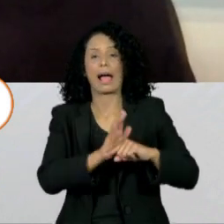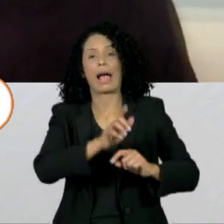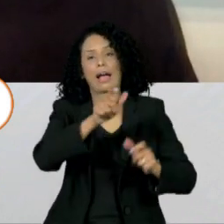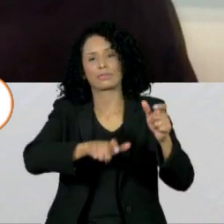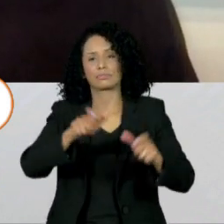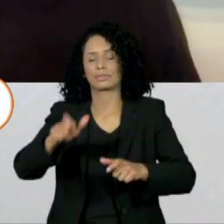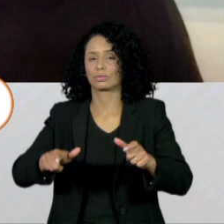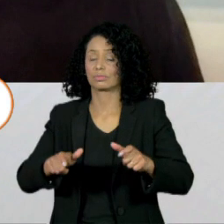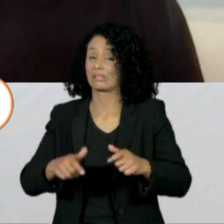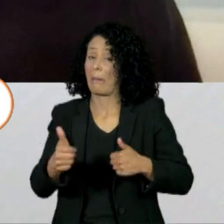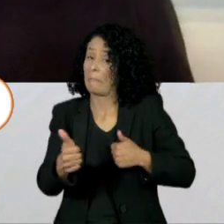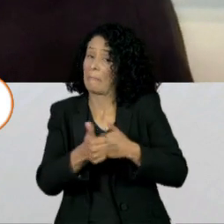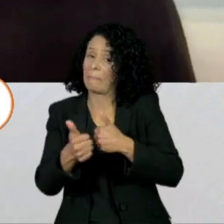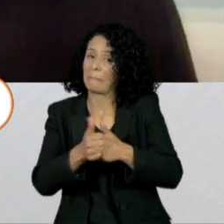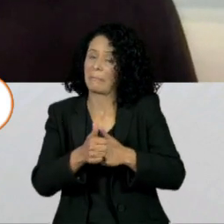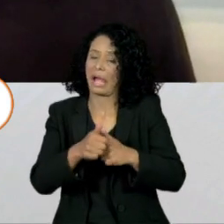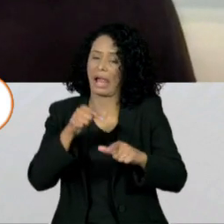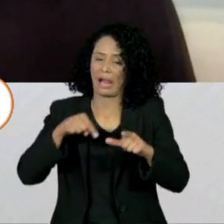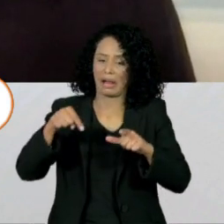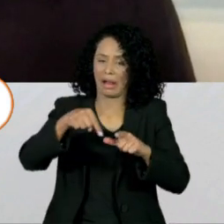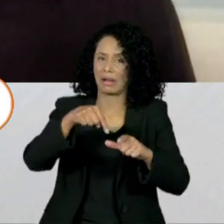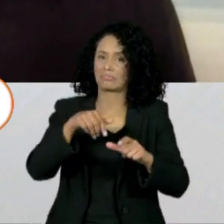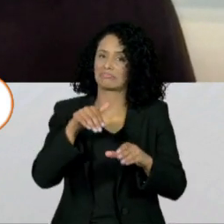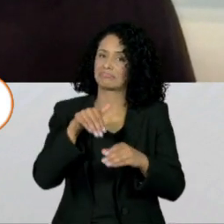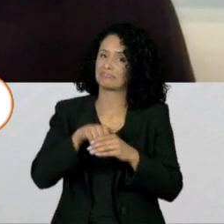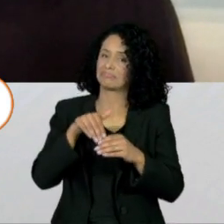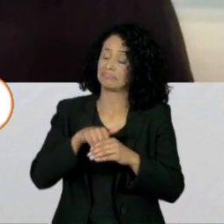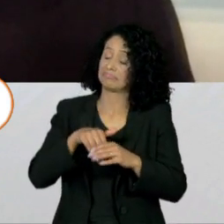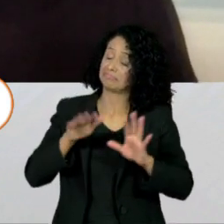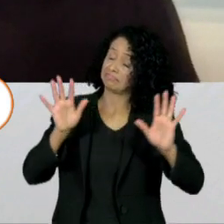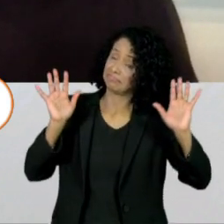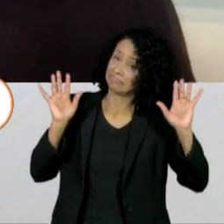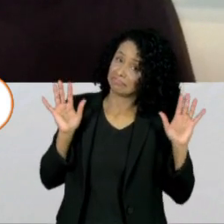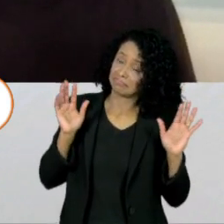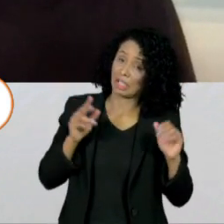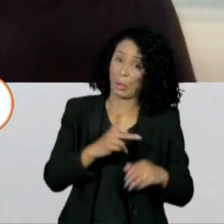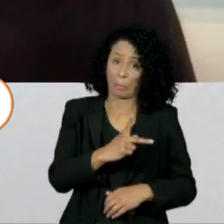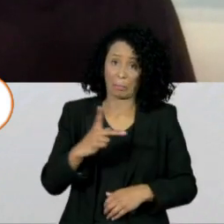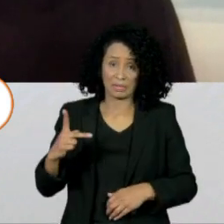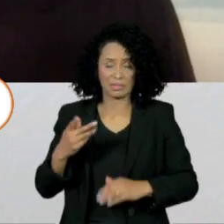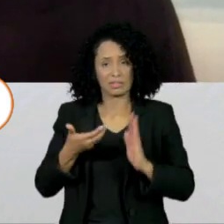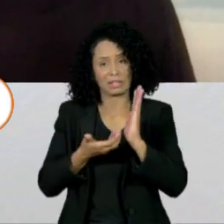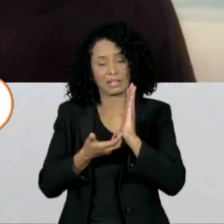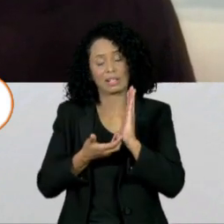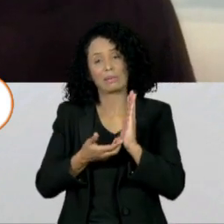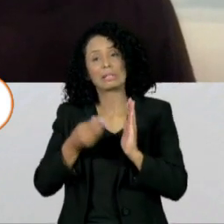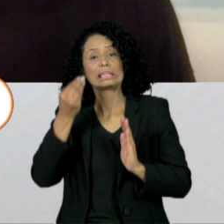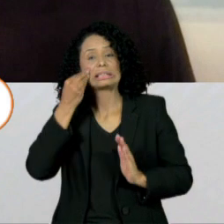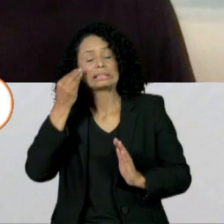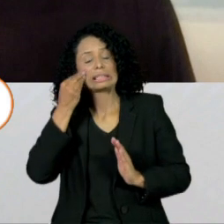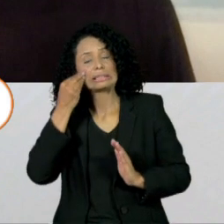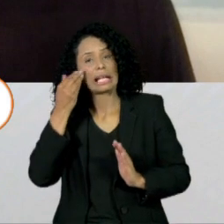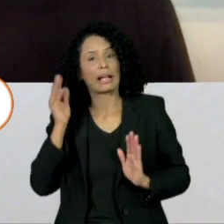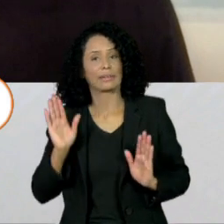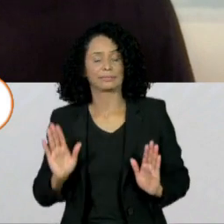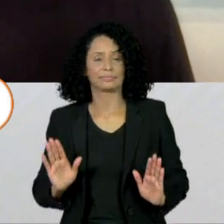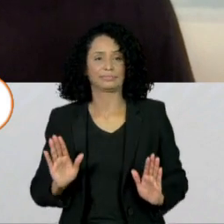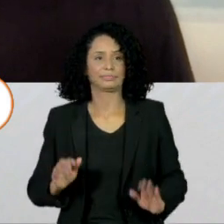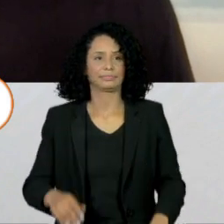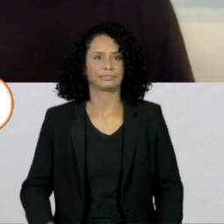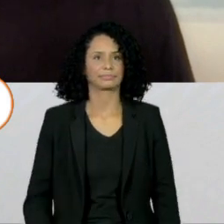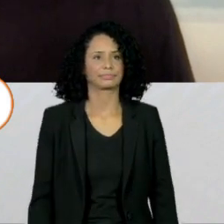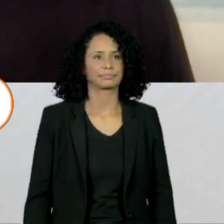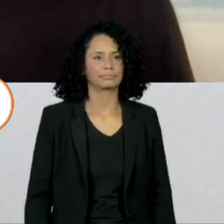Mas, enfim, acho que essa, pelo que eu estou entendendo do presidente da Câmara, é a tentativa que eles vão fazer aí nas próximas semanas. Está certo.